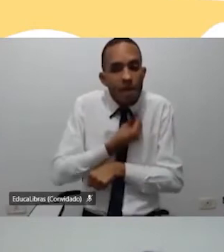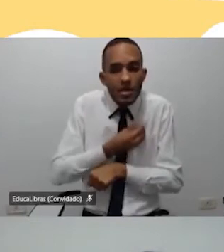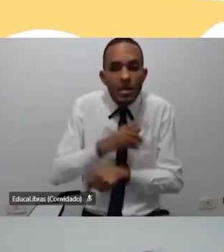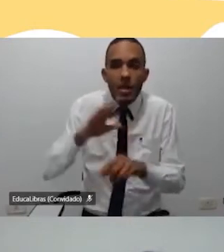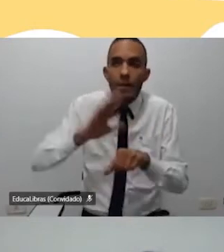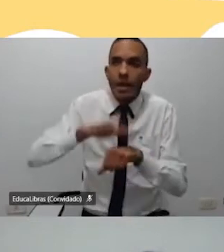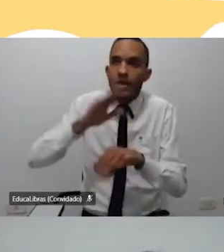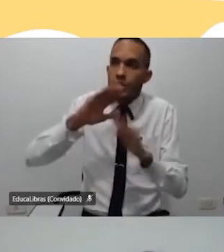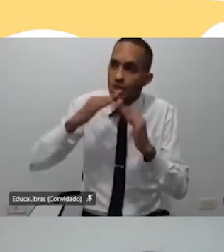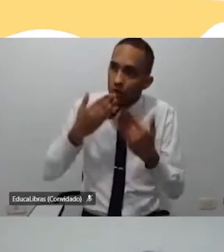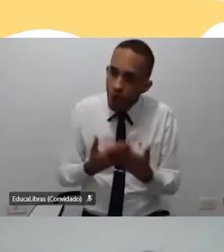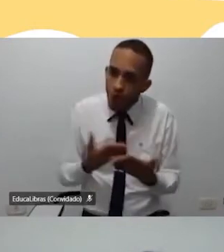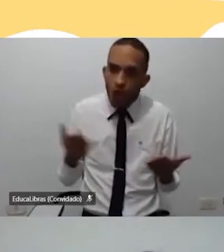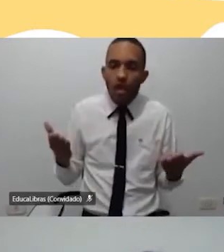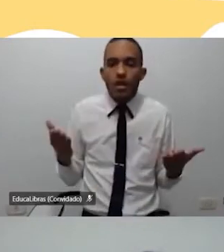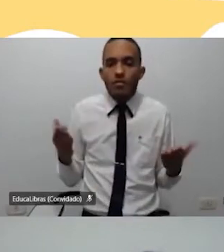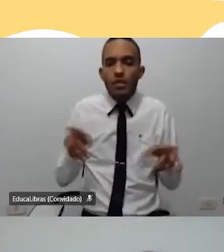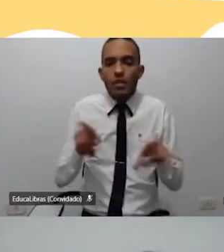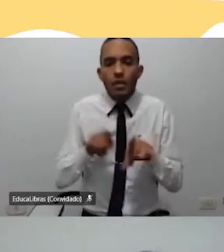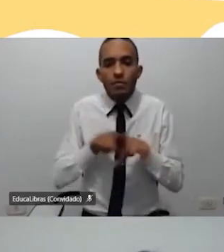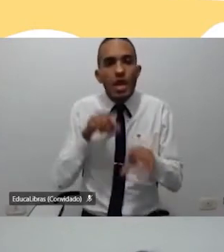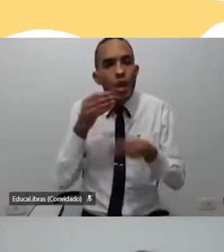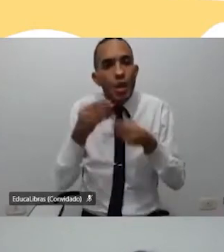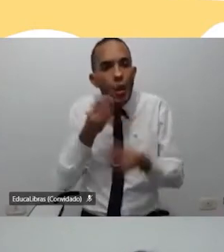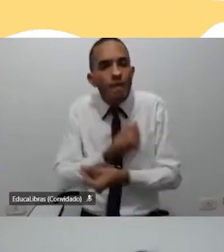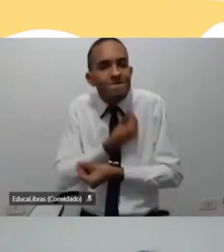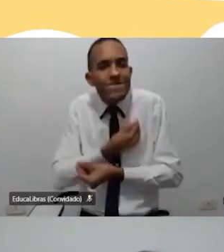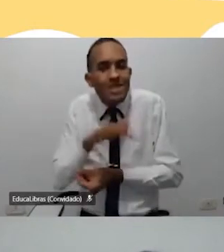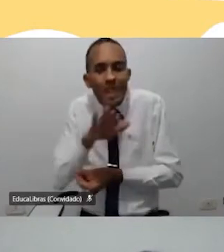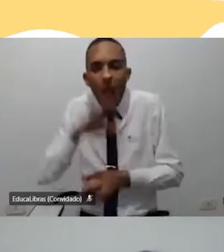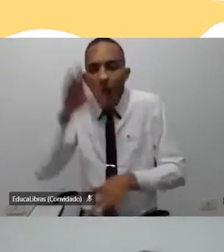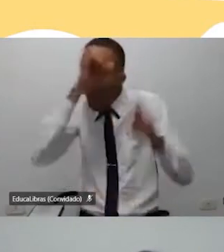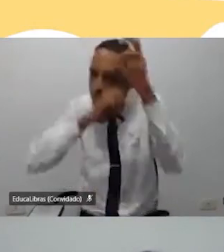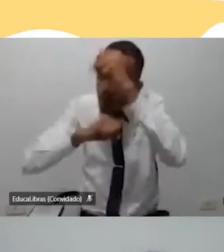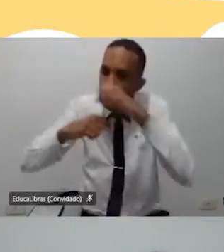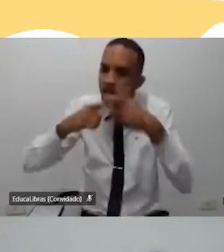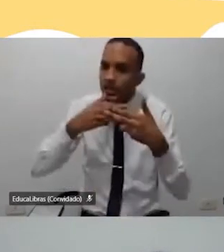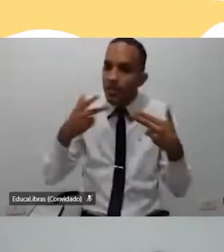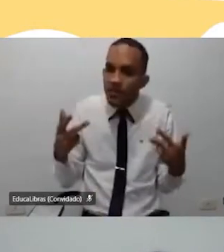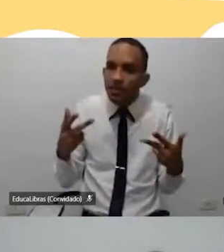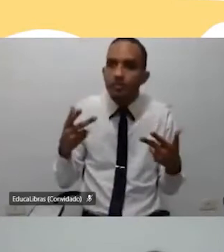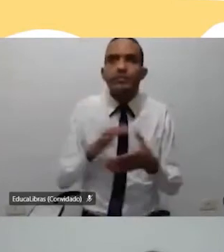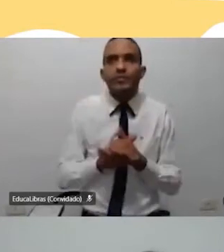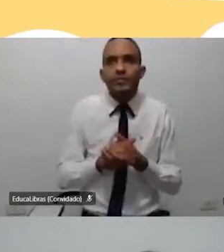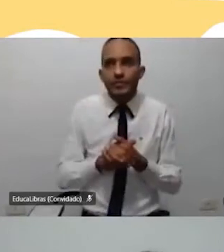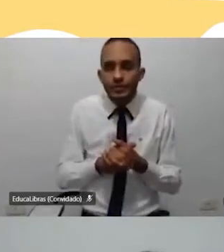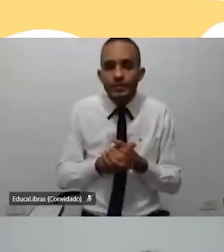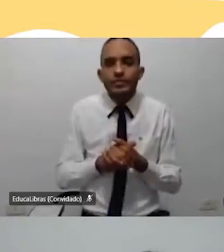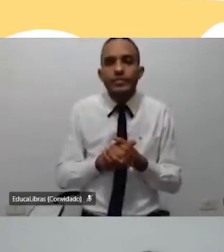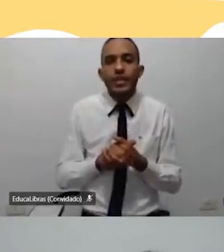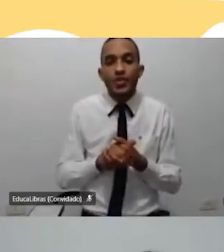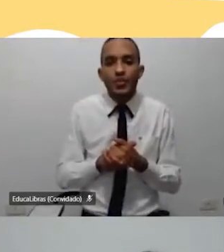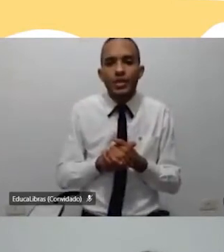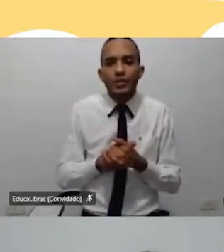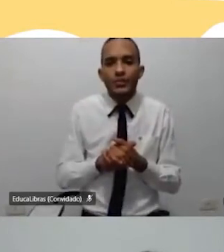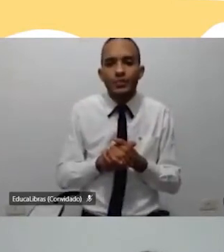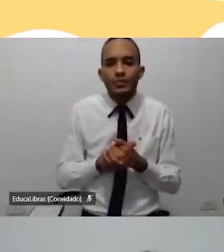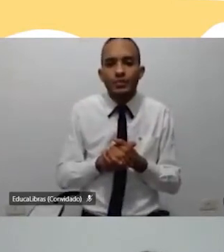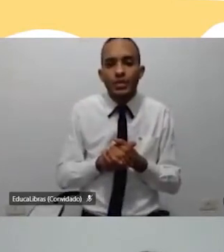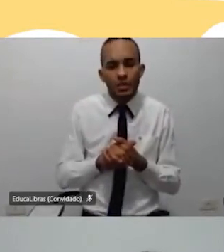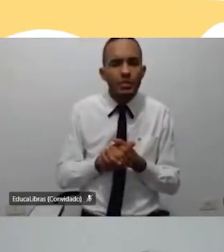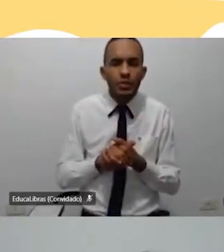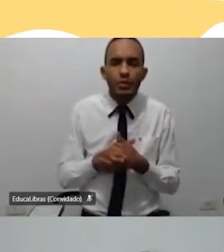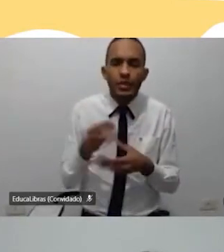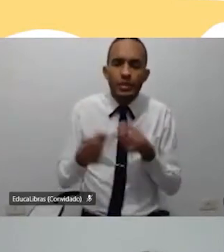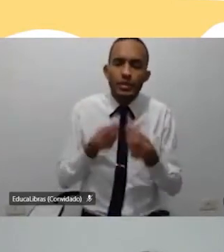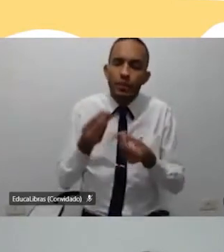escola. Então, como eu consegui significar mais tudo isso que eu estava aprendendo e trazer isso para as pessoas que estavam ao meu redor? Eu também trazia muito